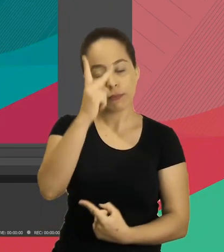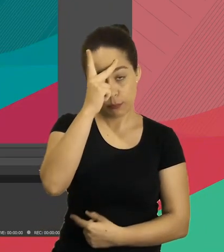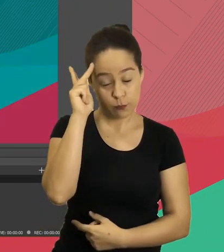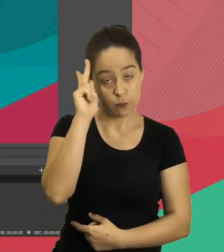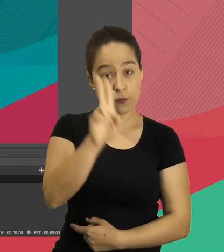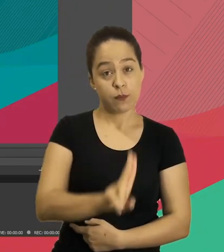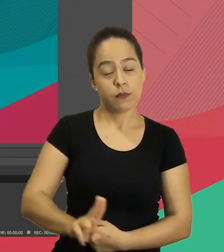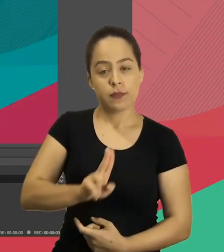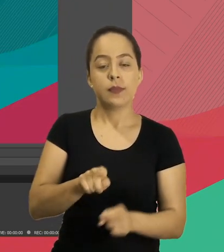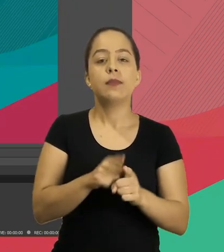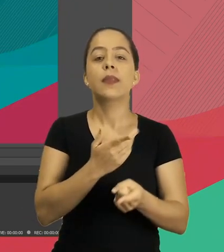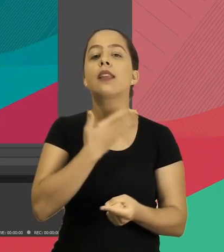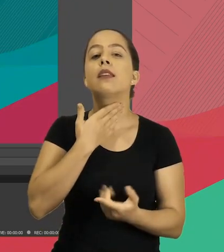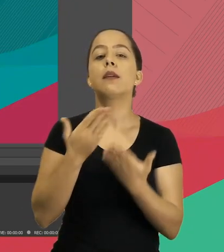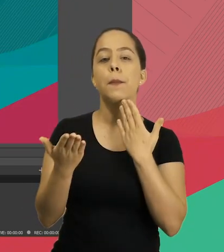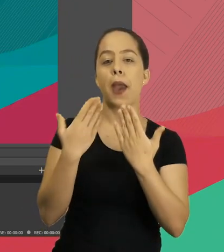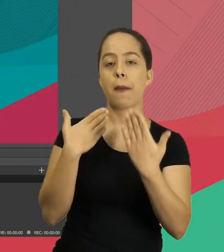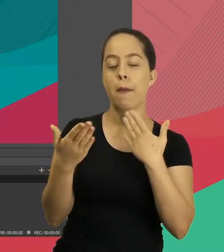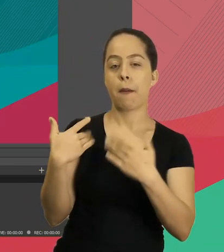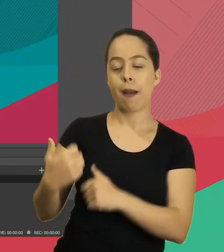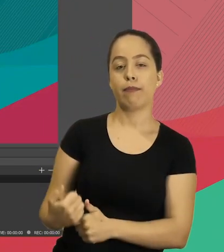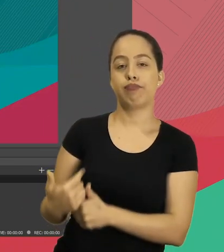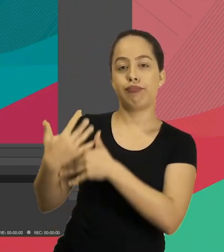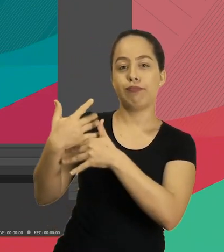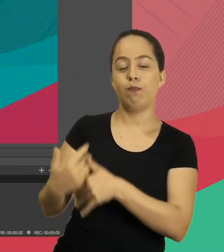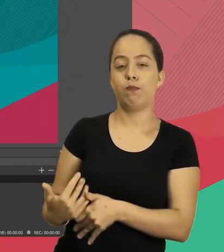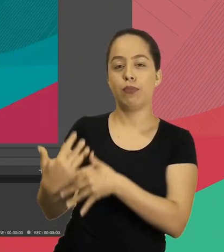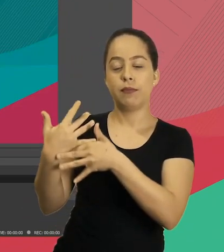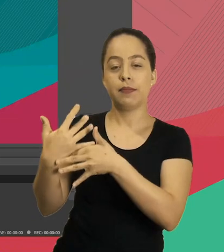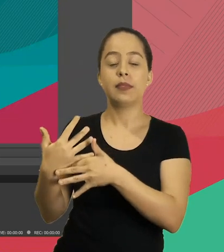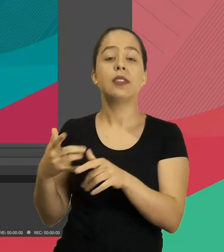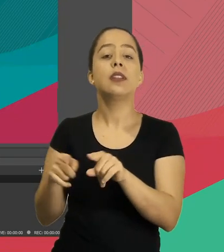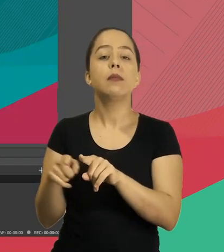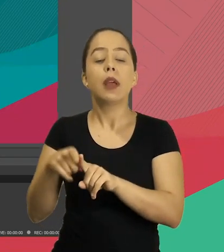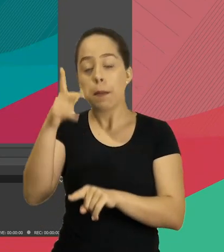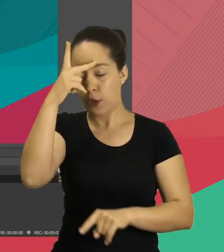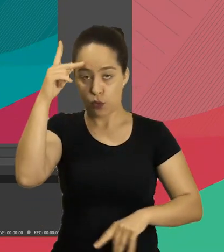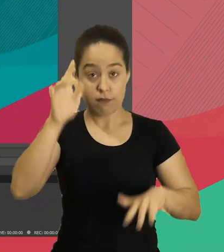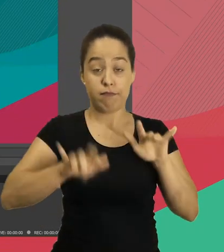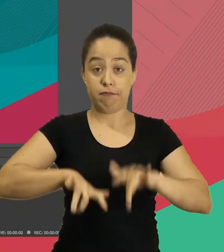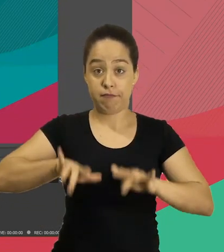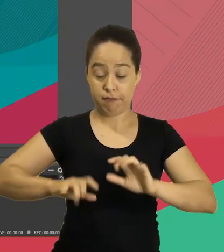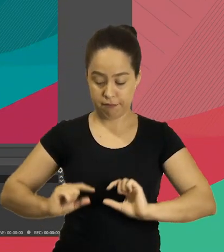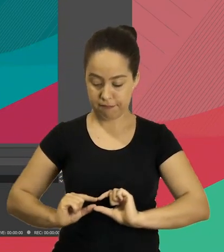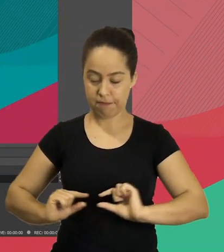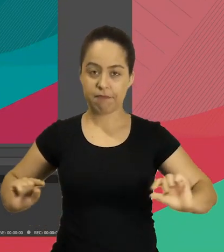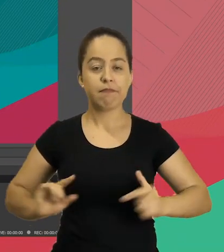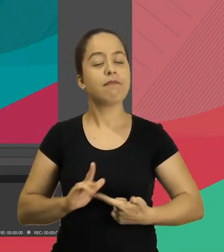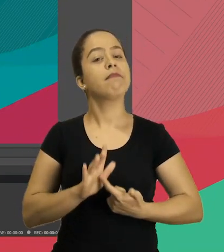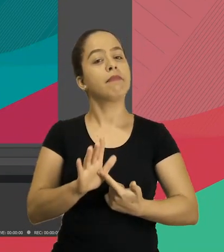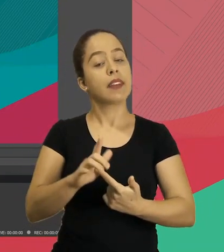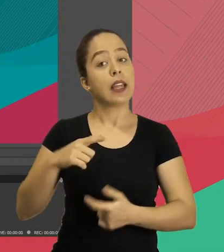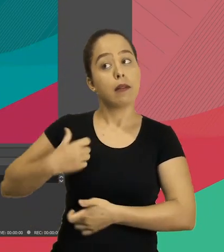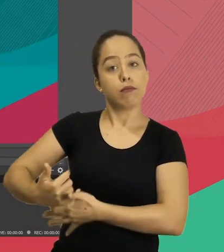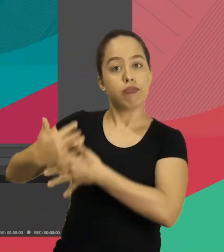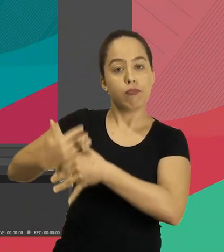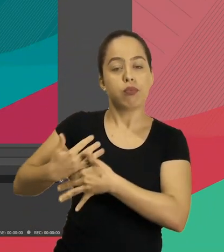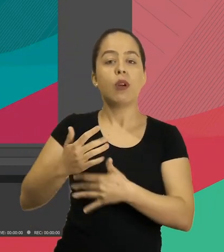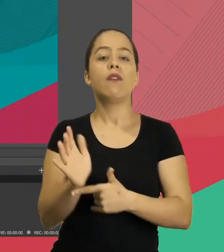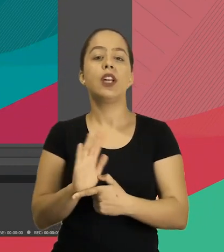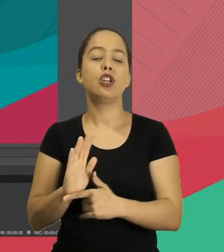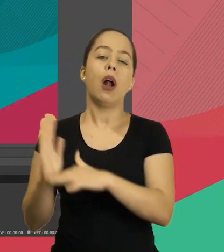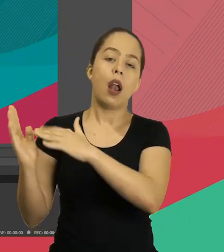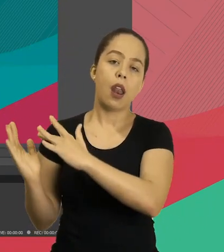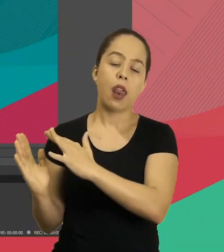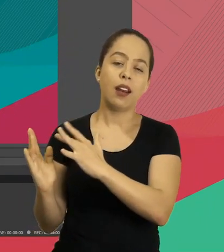é apareceu meu usuário no chat a conversa do chat e conforme as pessoas forem escrevendo vai